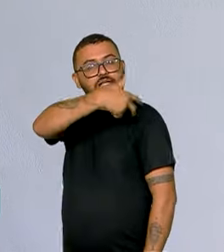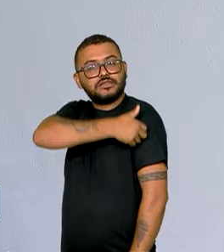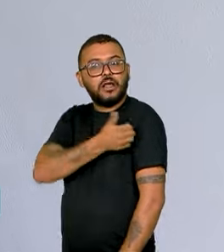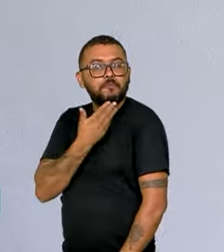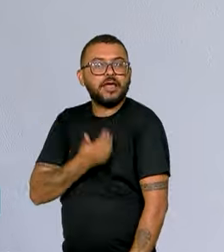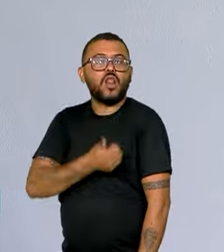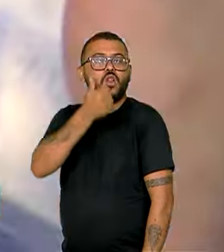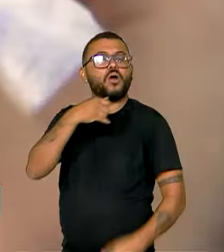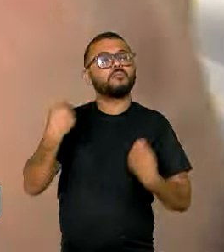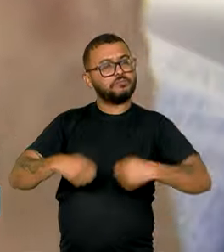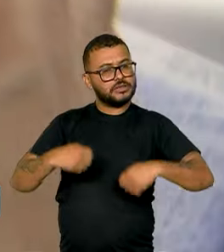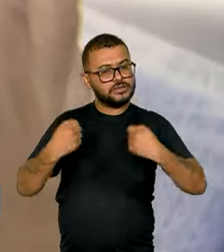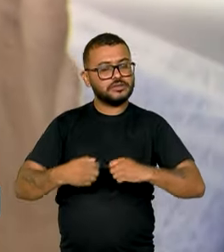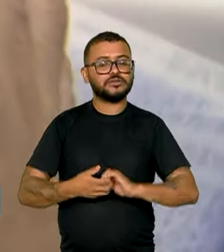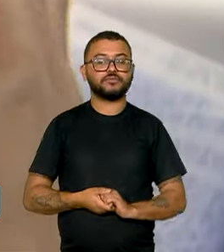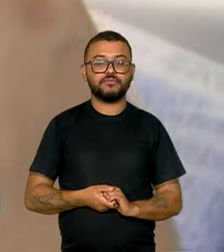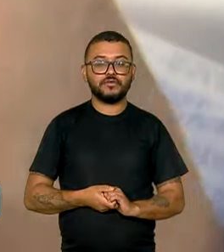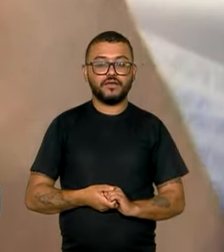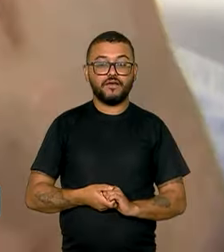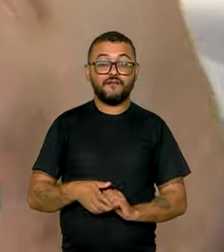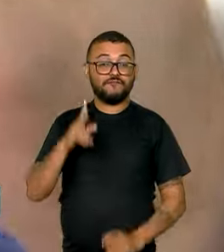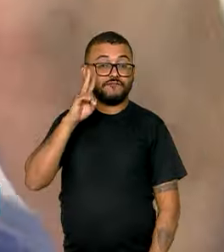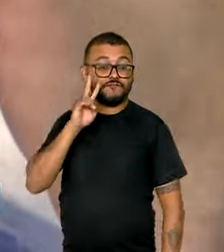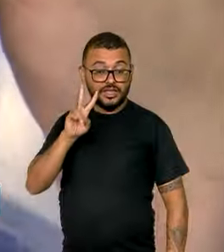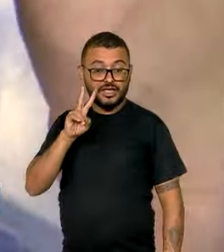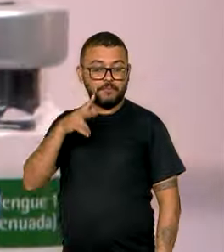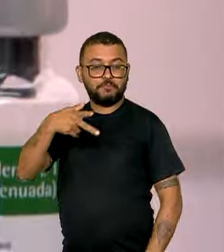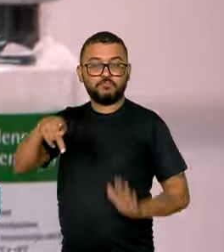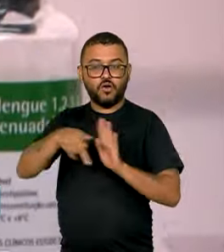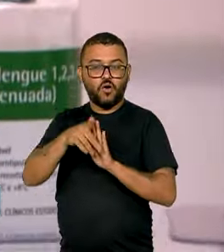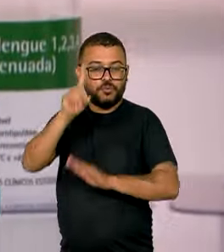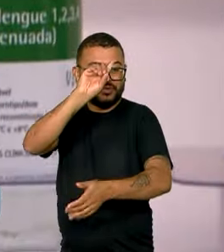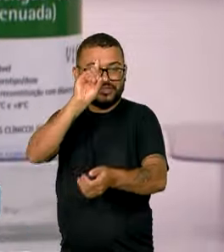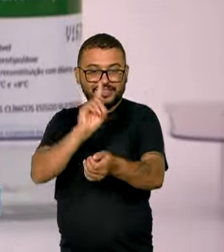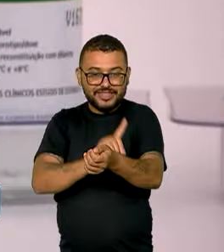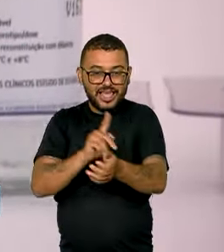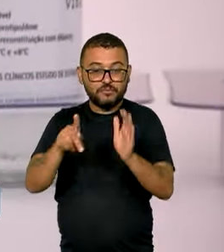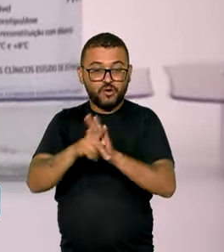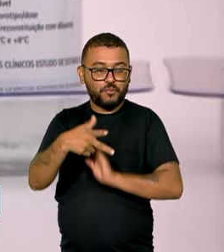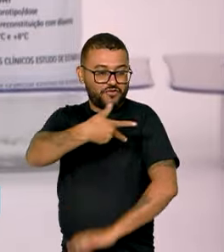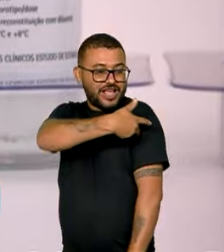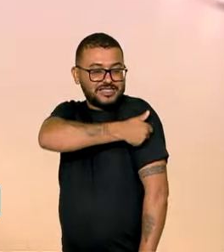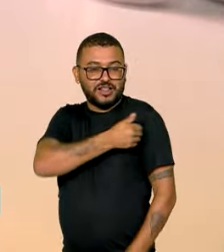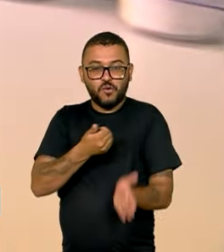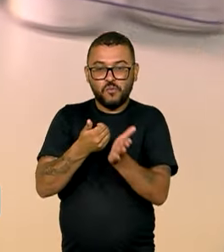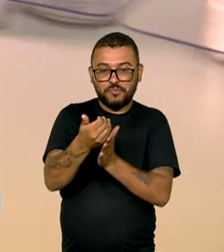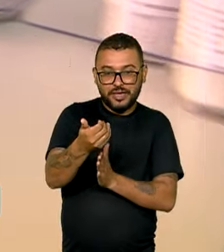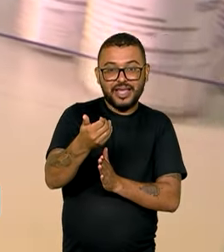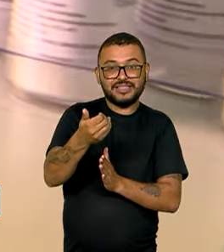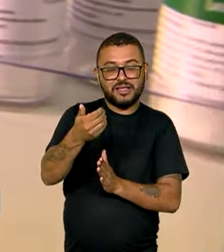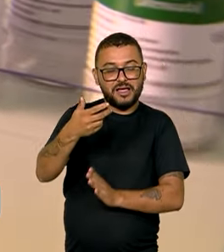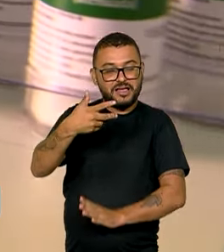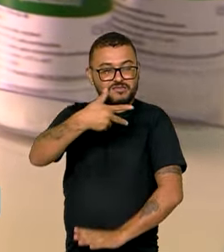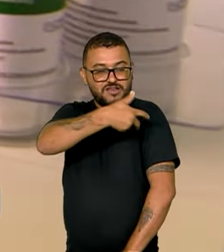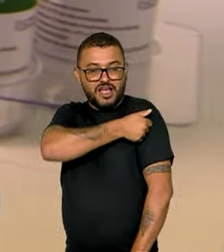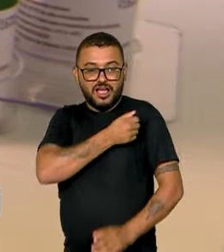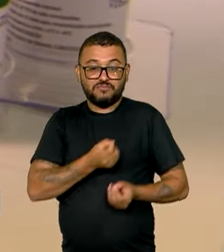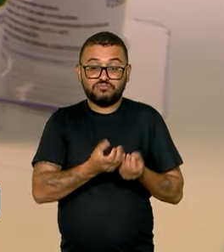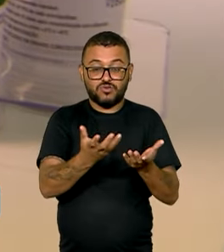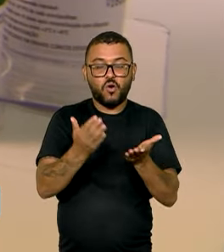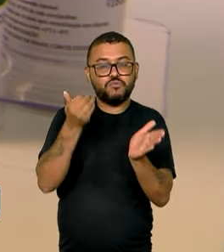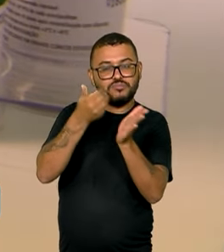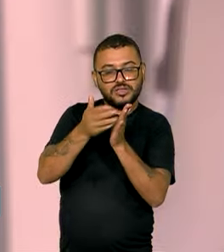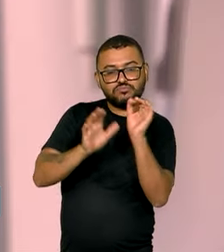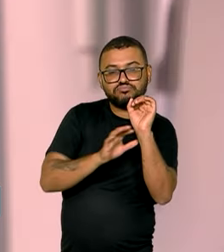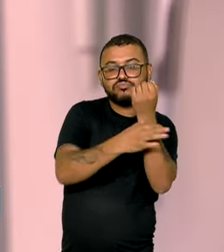é essencial. A estreia da QDENGA, a vacina contra a dengue, no calendário nacional de imunizações, está